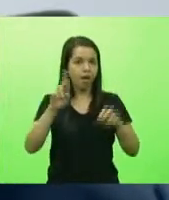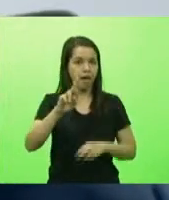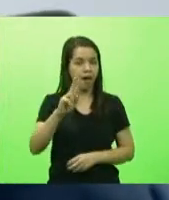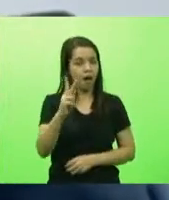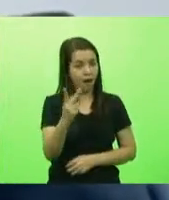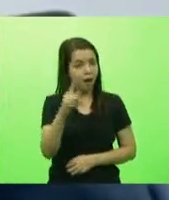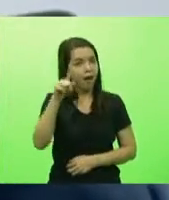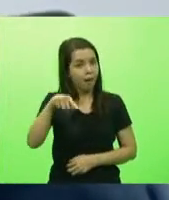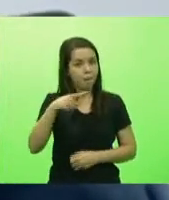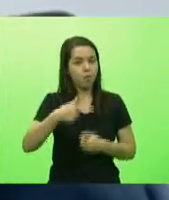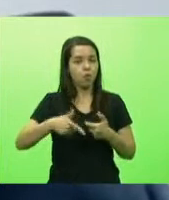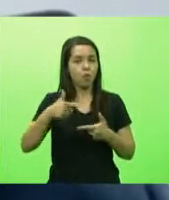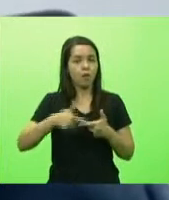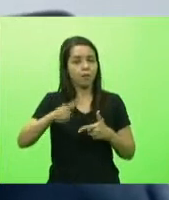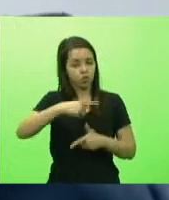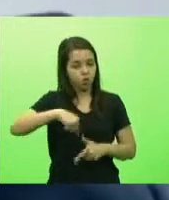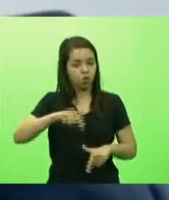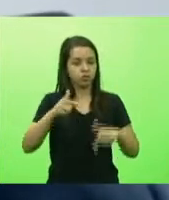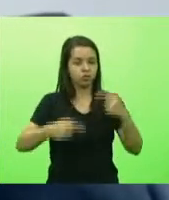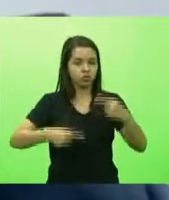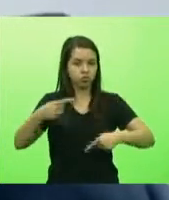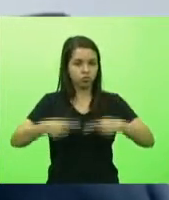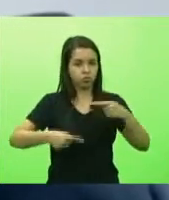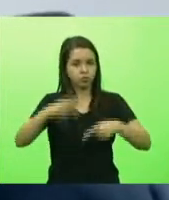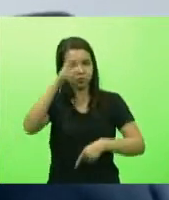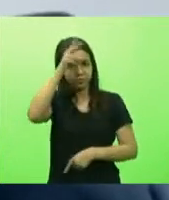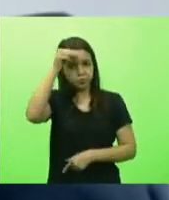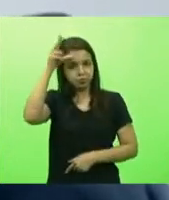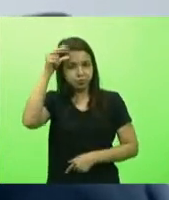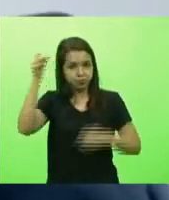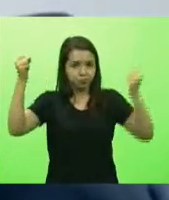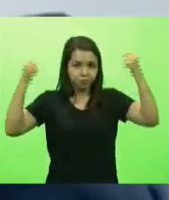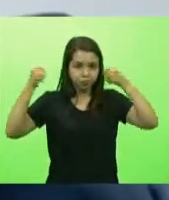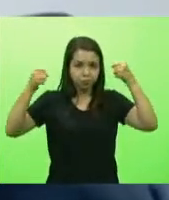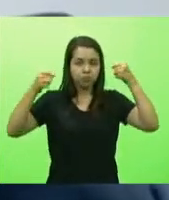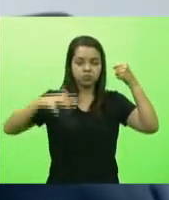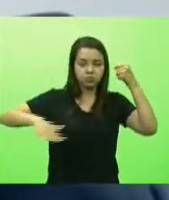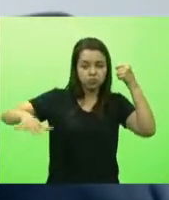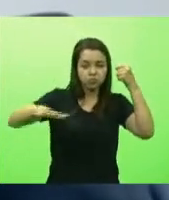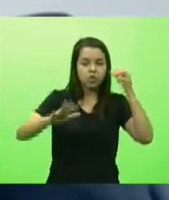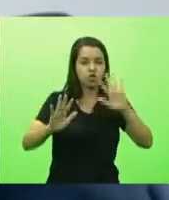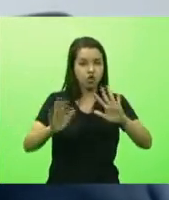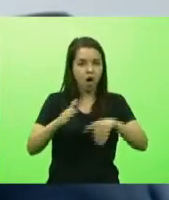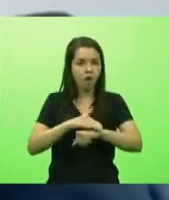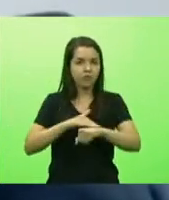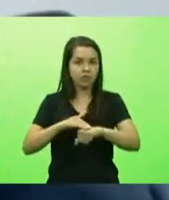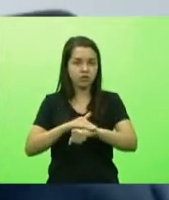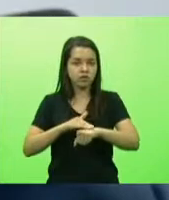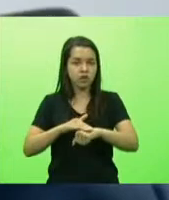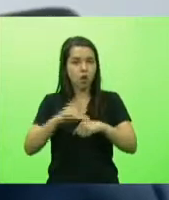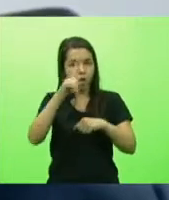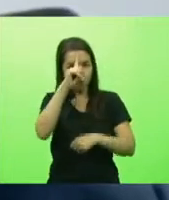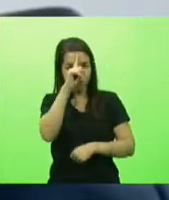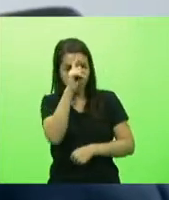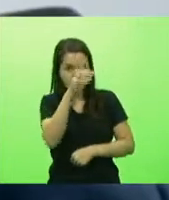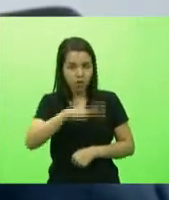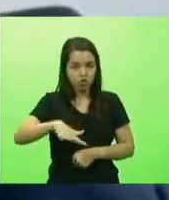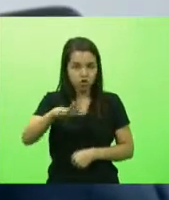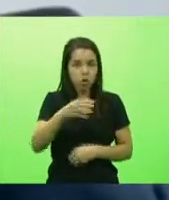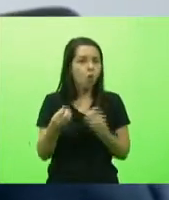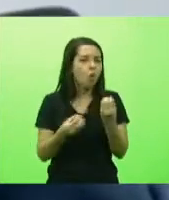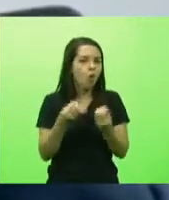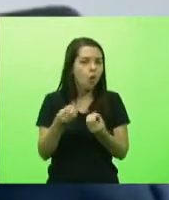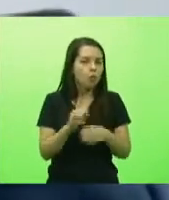com a prefeitura de Chapecó e o entorno eu já conversei com todos os hospitais da região para ver como o estado pode ajudar mas também